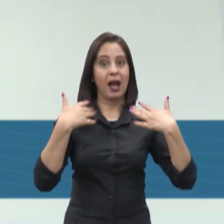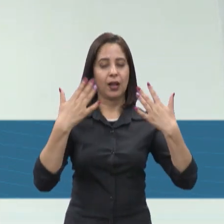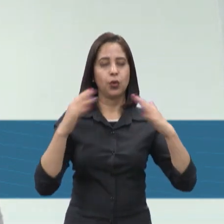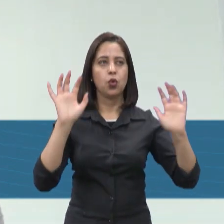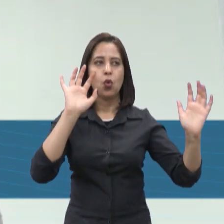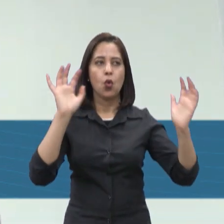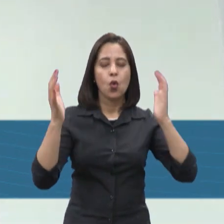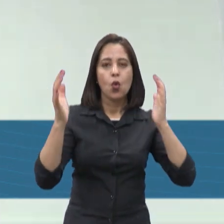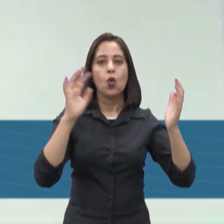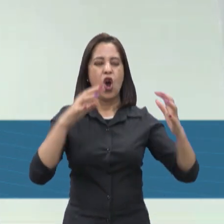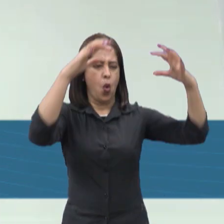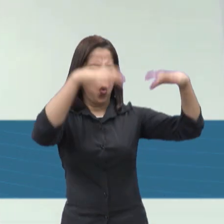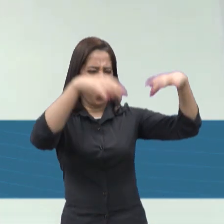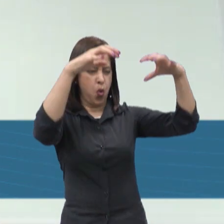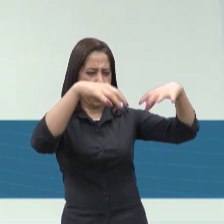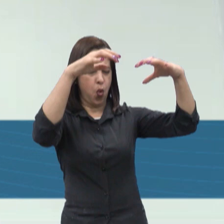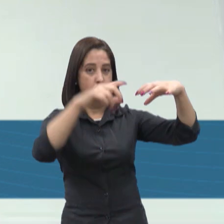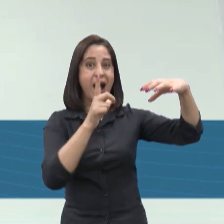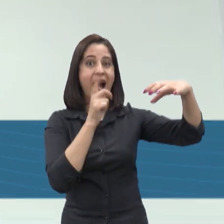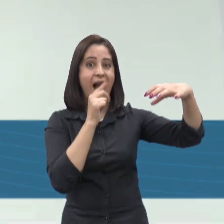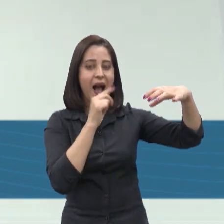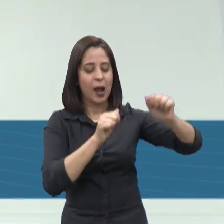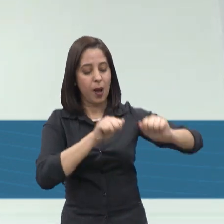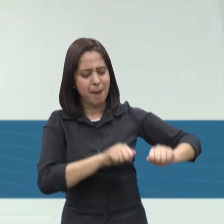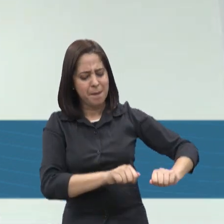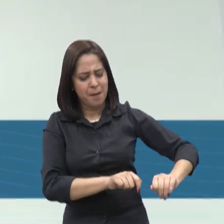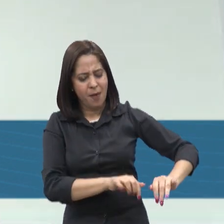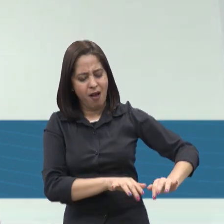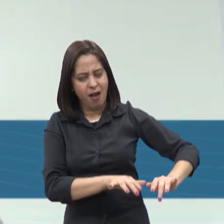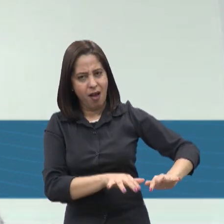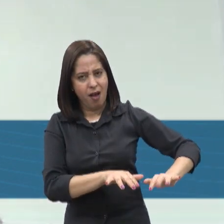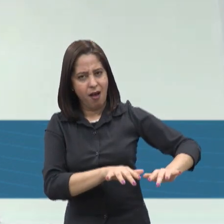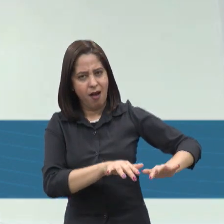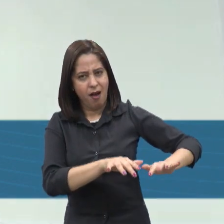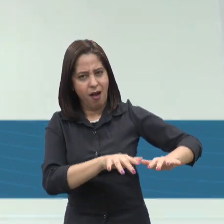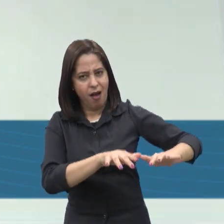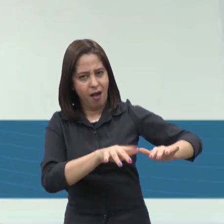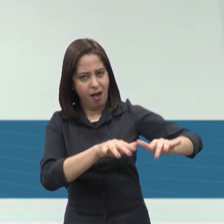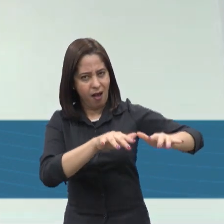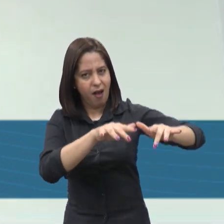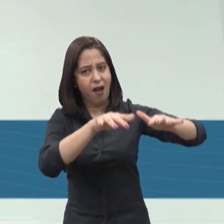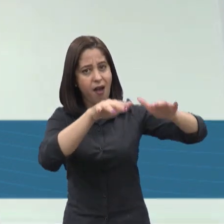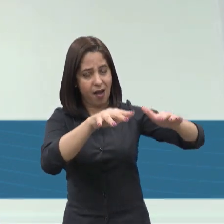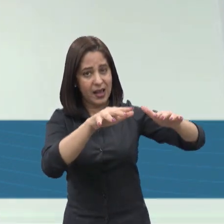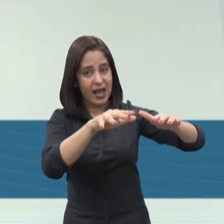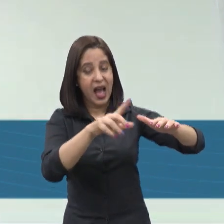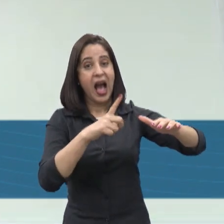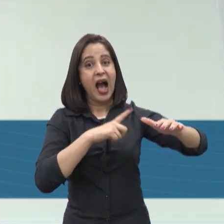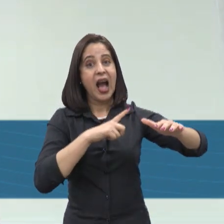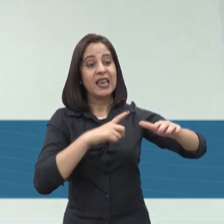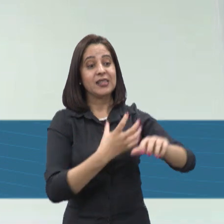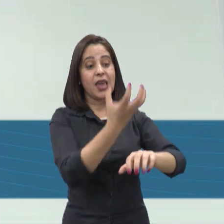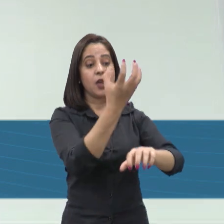onde chove bastante, né? Acontece que no local onde tem essas usinas, nós